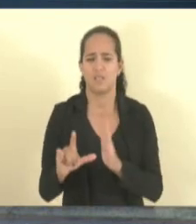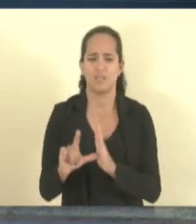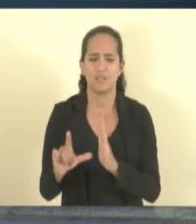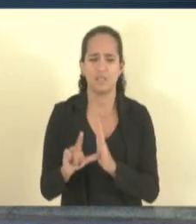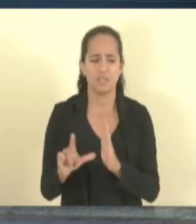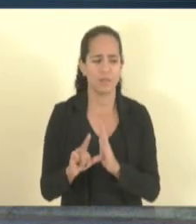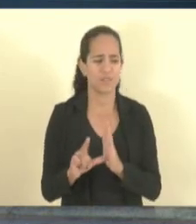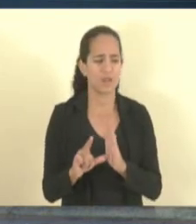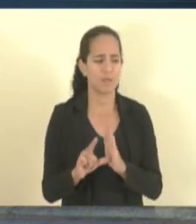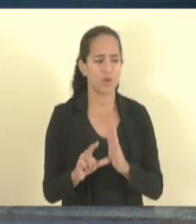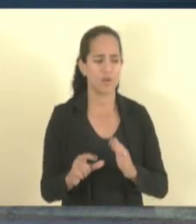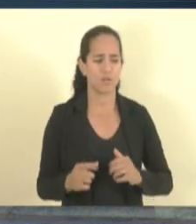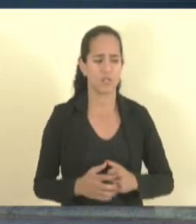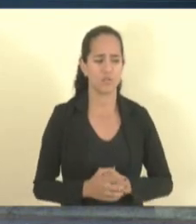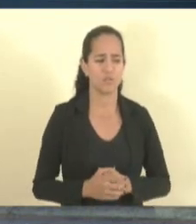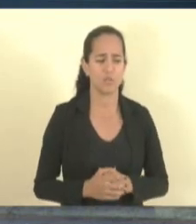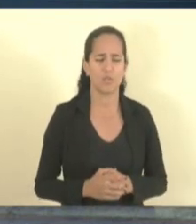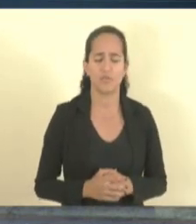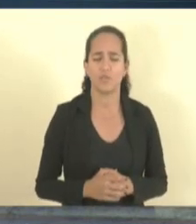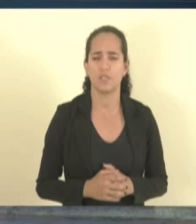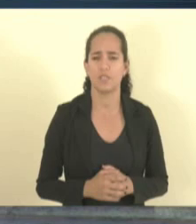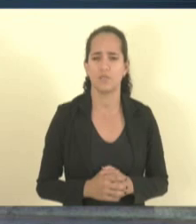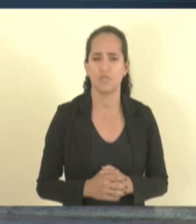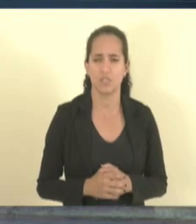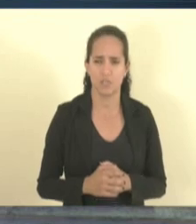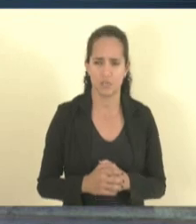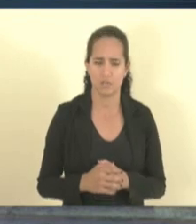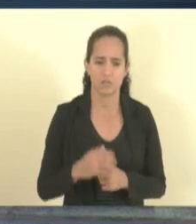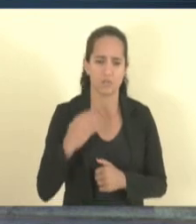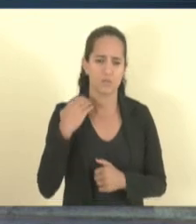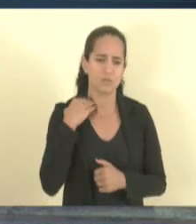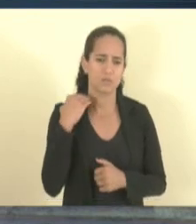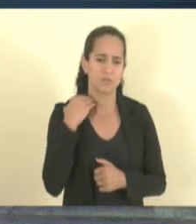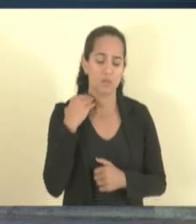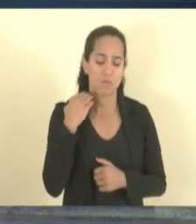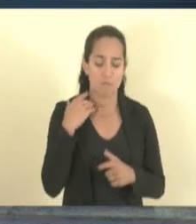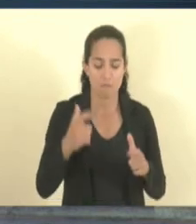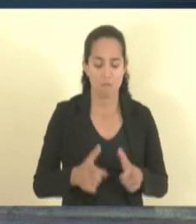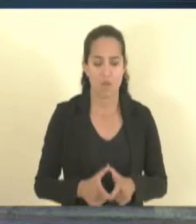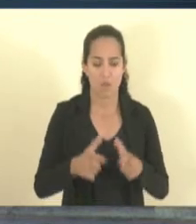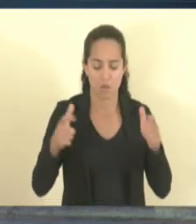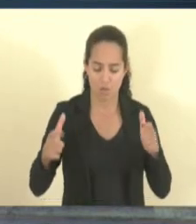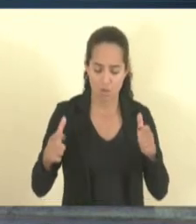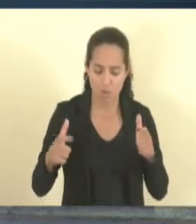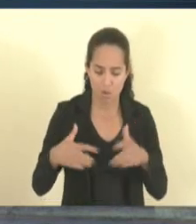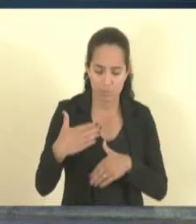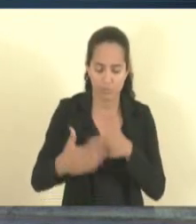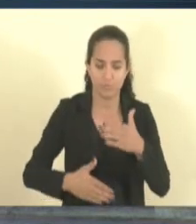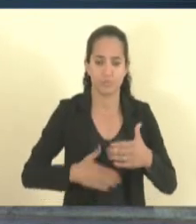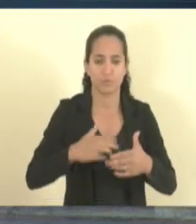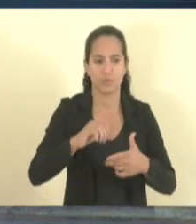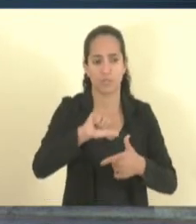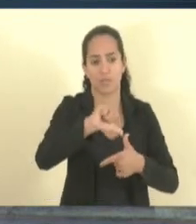Nós somos o maior banco de desenvolvimento da América Latina.